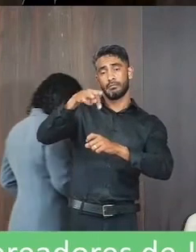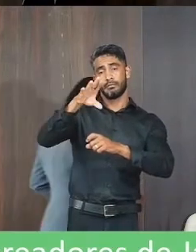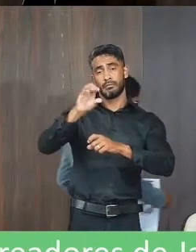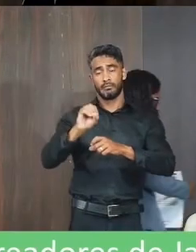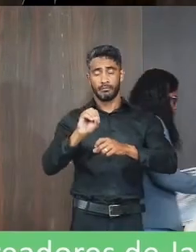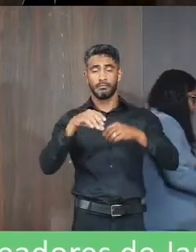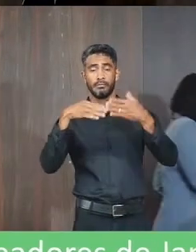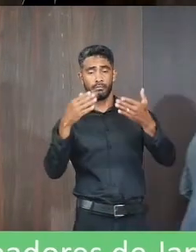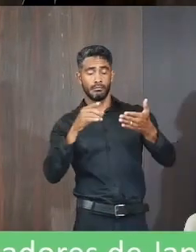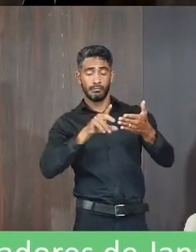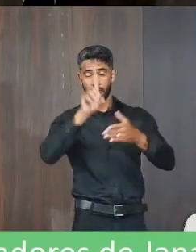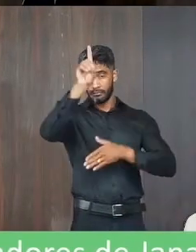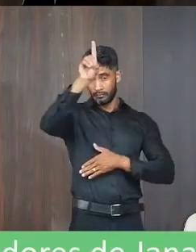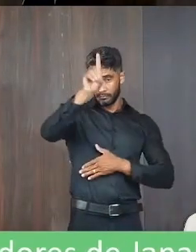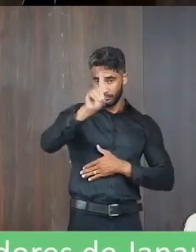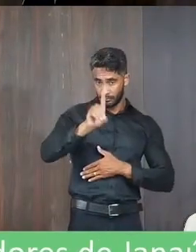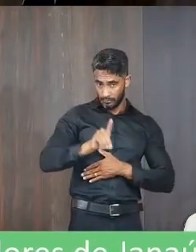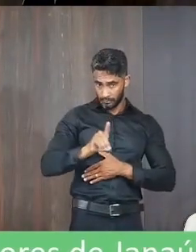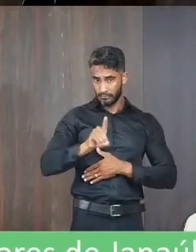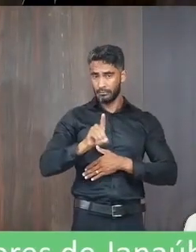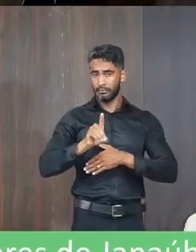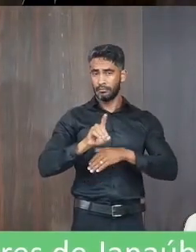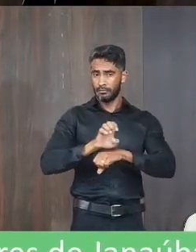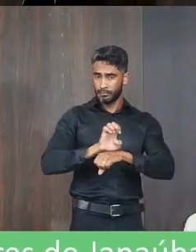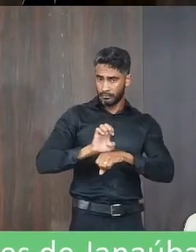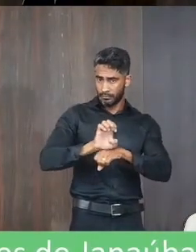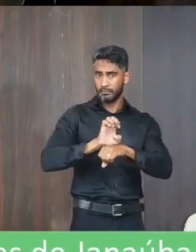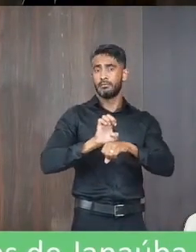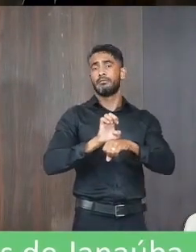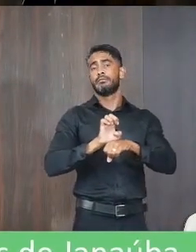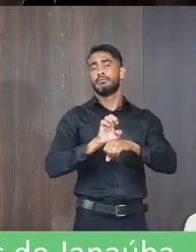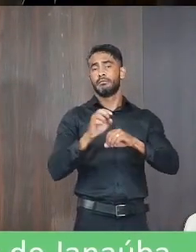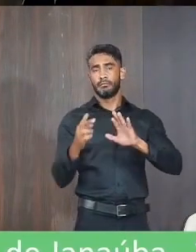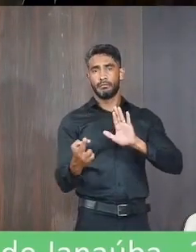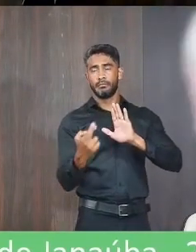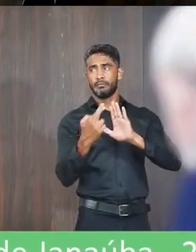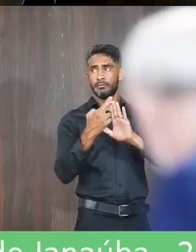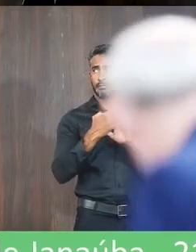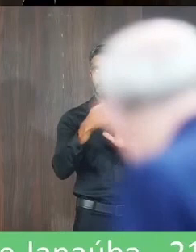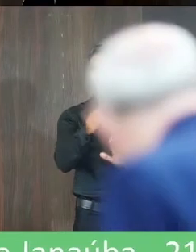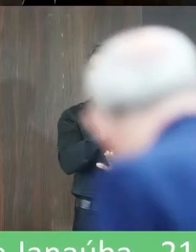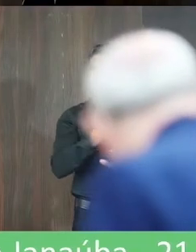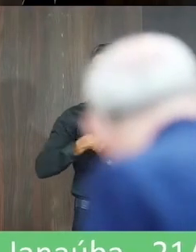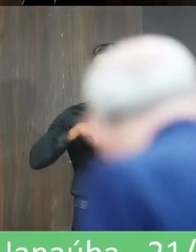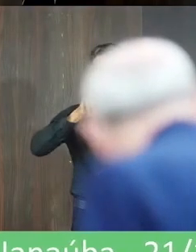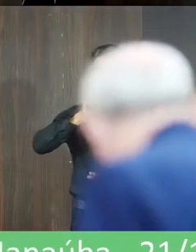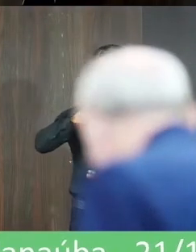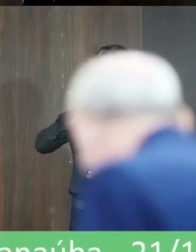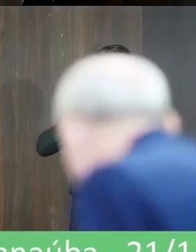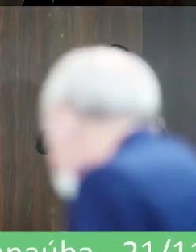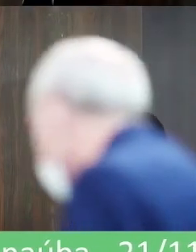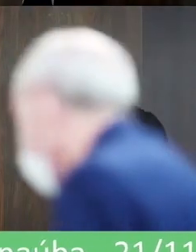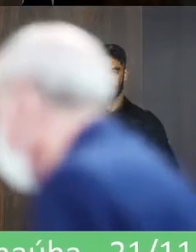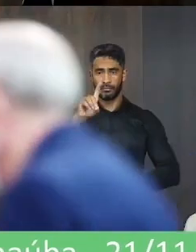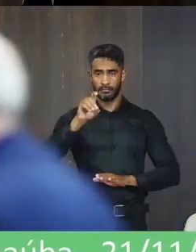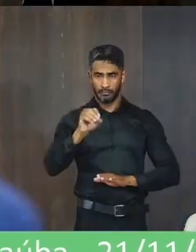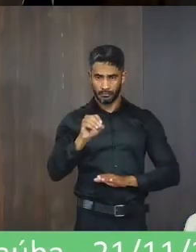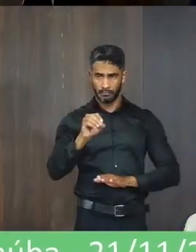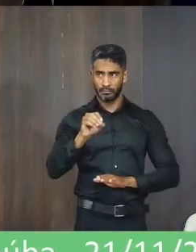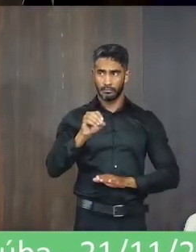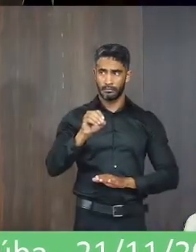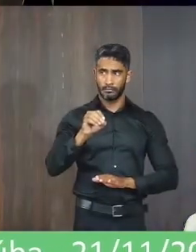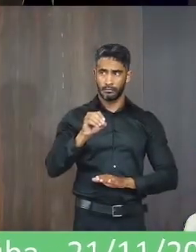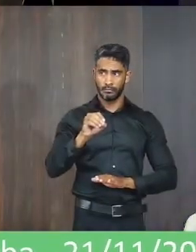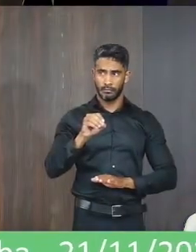através de sua diretoria executiva, devidamente representada por seu presidente Leonardo Ismael